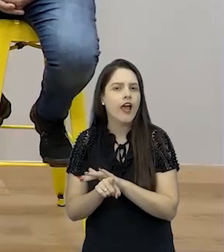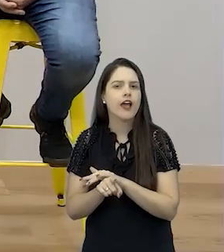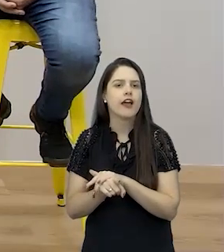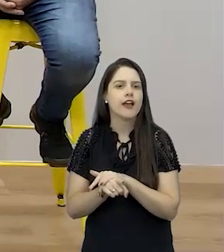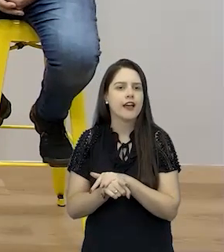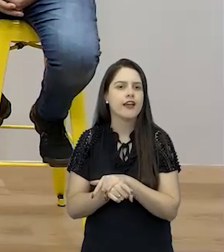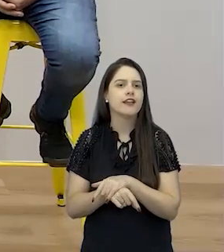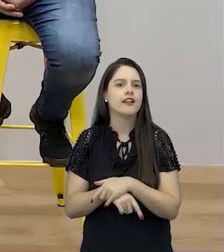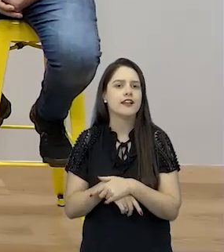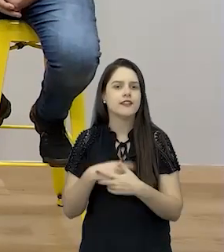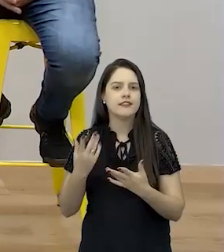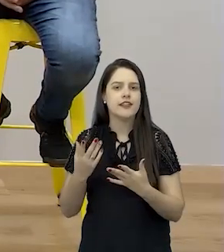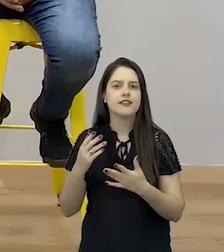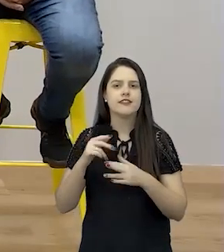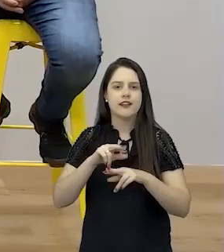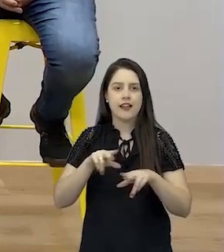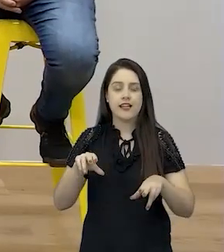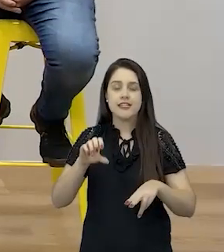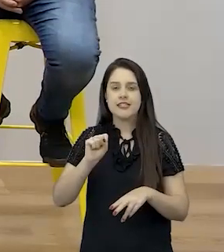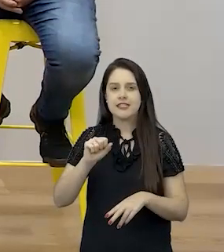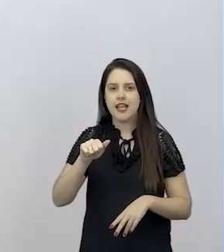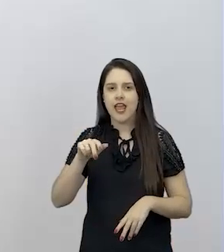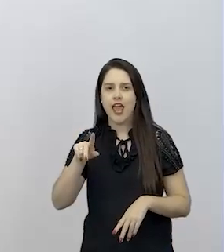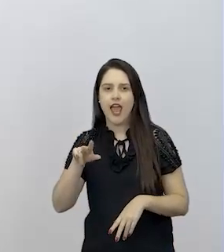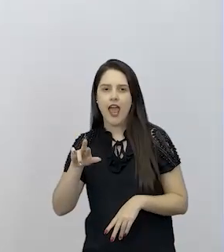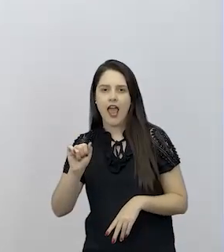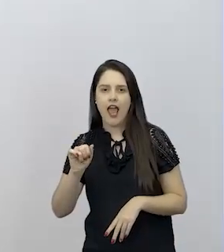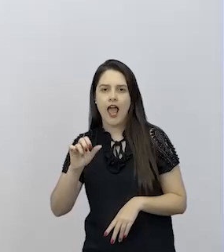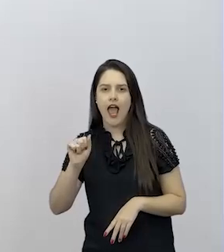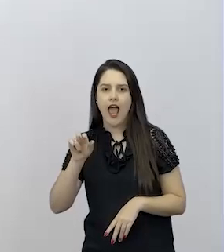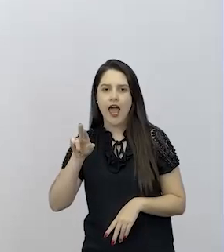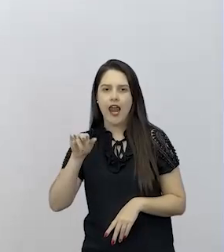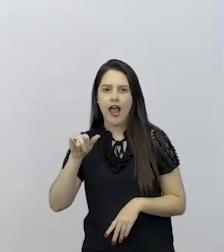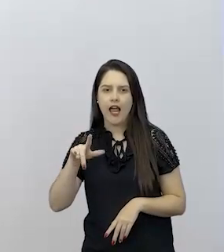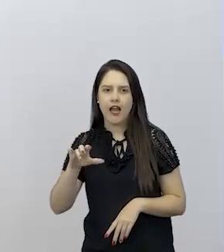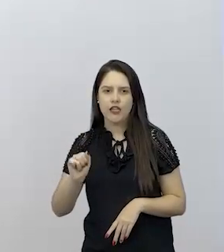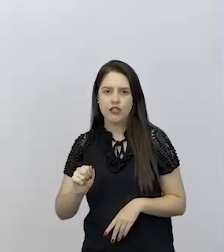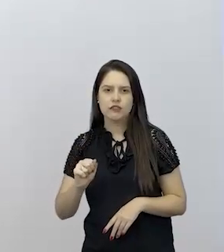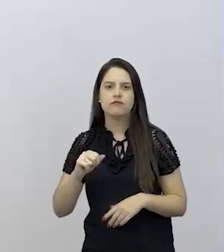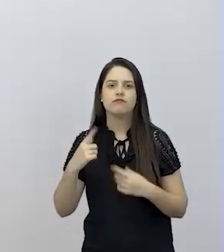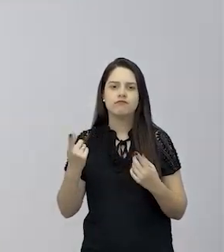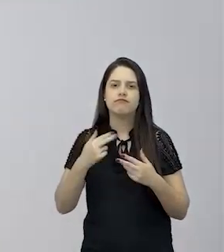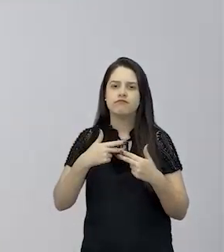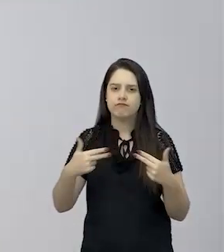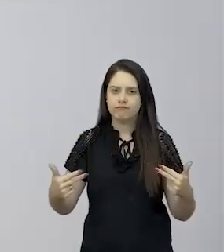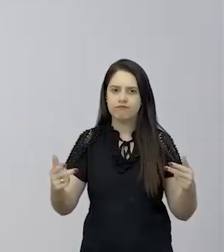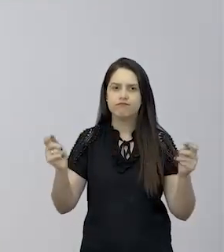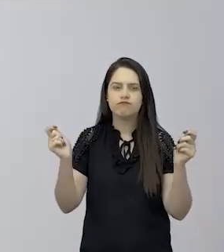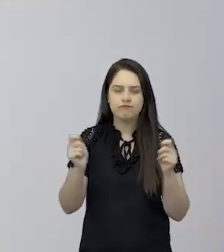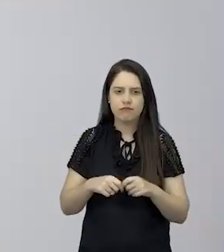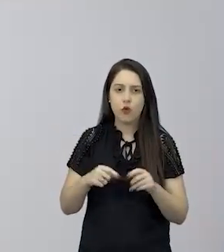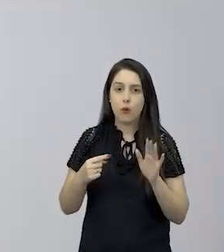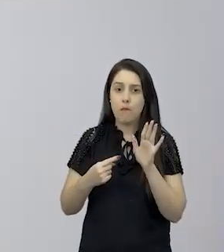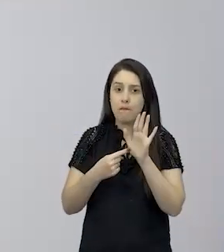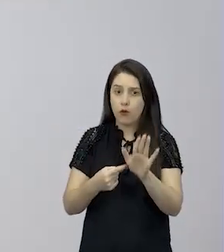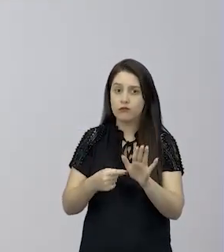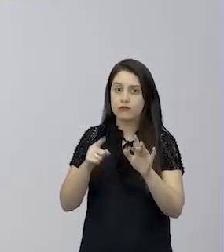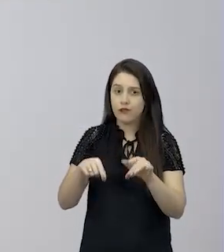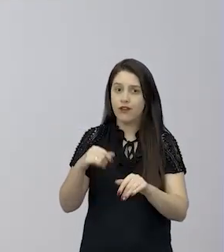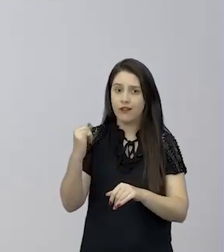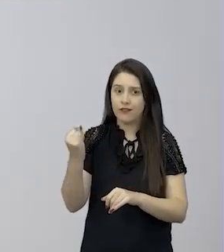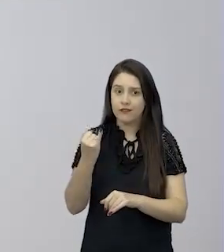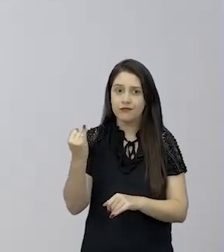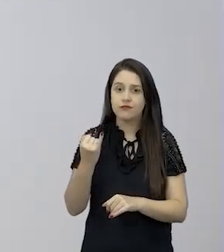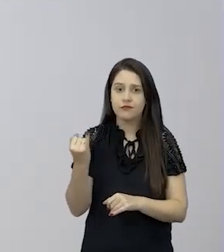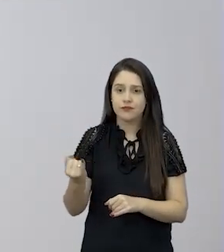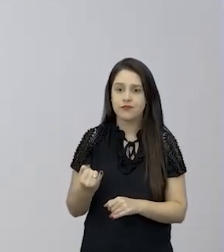falamos das bonecas carajás, né? Sim. E falamos das construções indígenas também. Isso, dos povos originários, né? Que são os indígenas e os